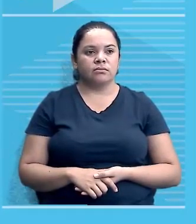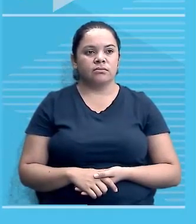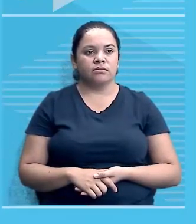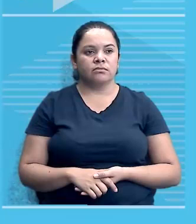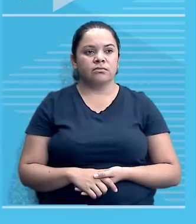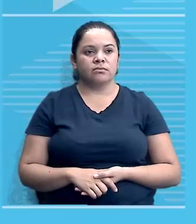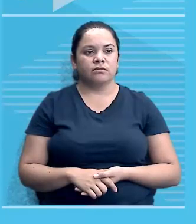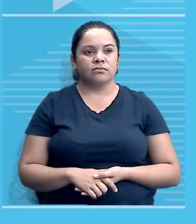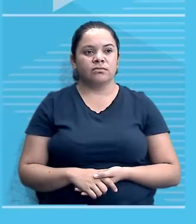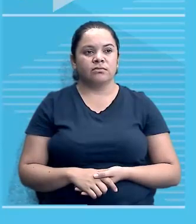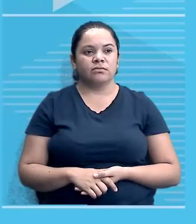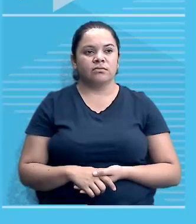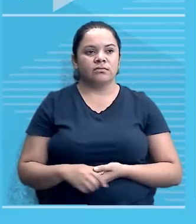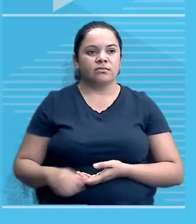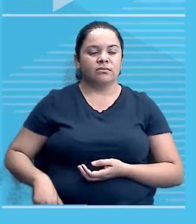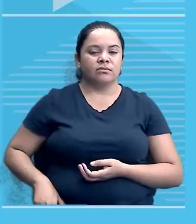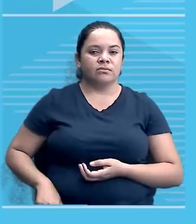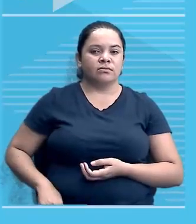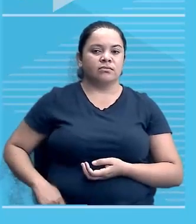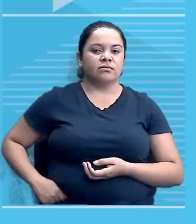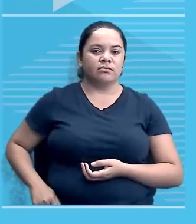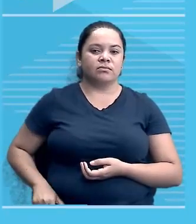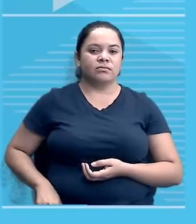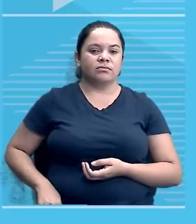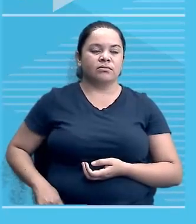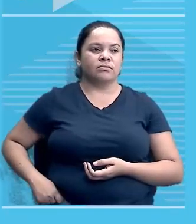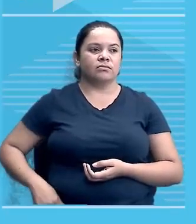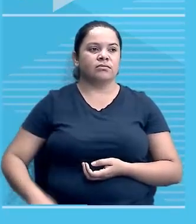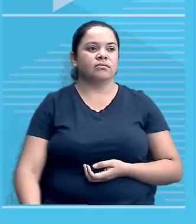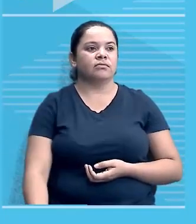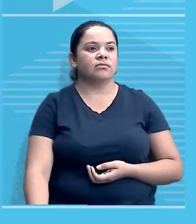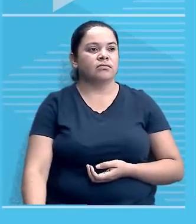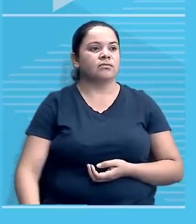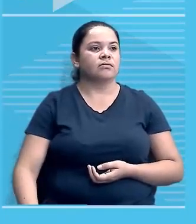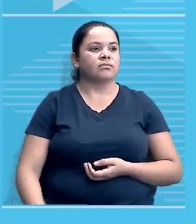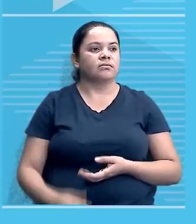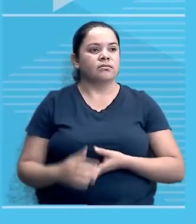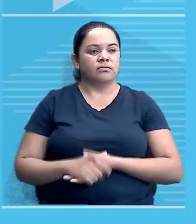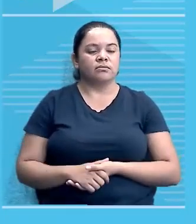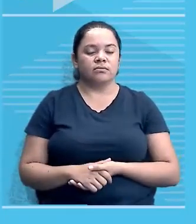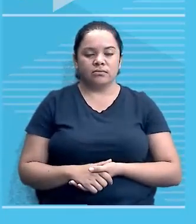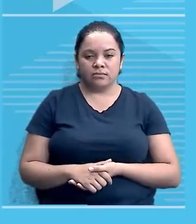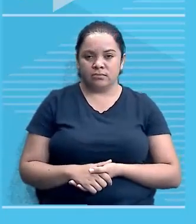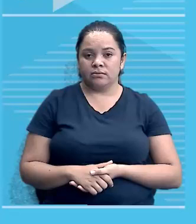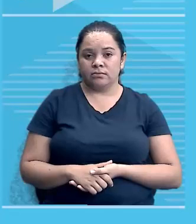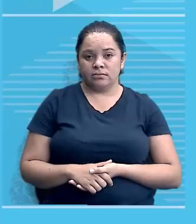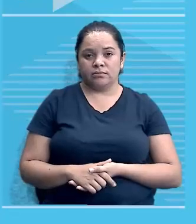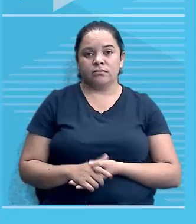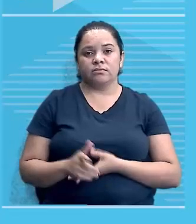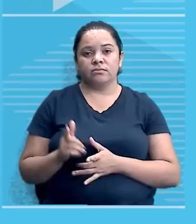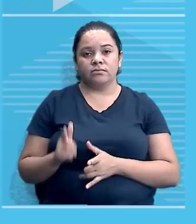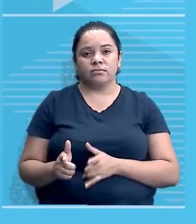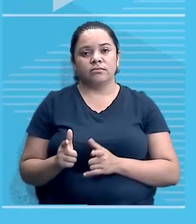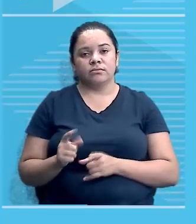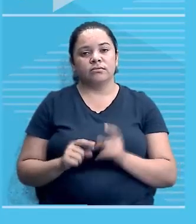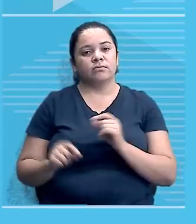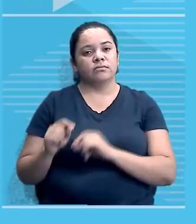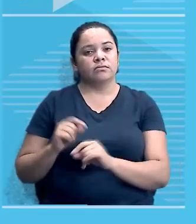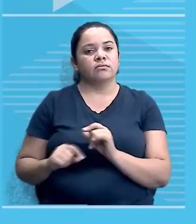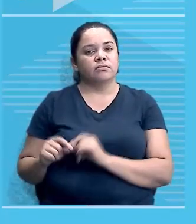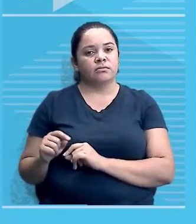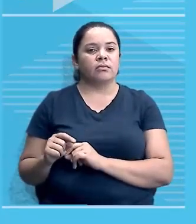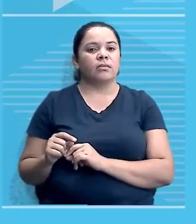as suas armas, as armas deles são essas aí, fraudes eleitorais, força militar, repressão, tortura,